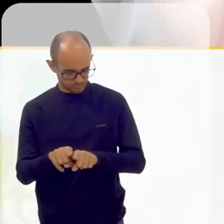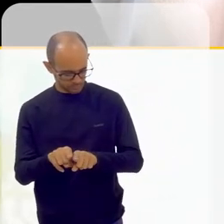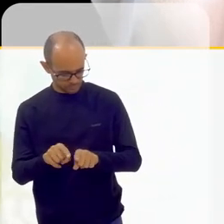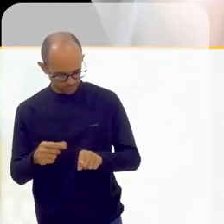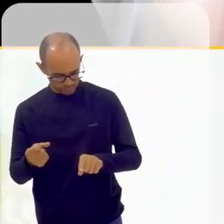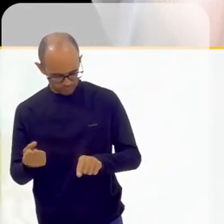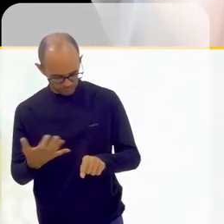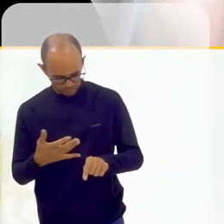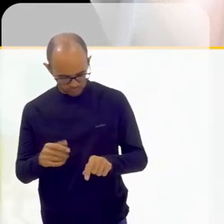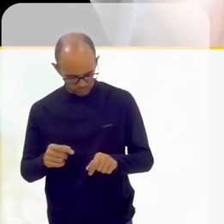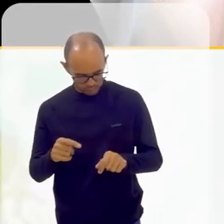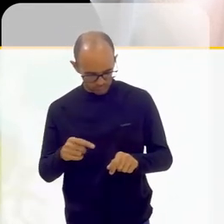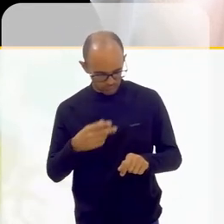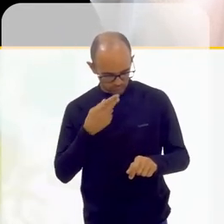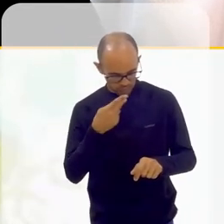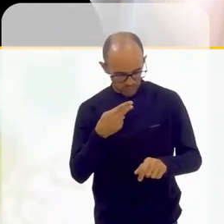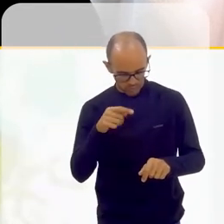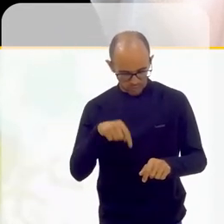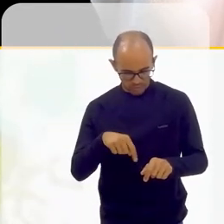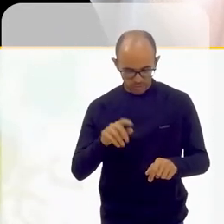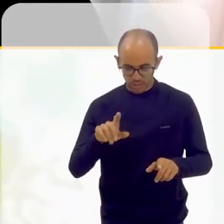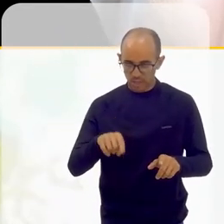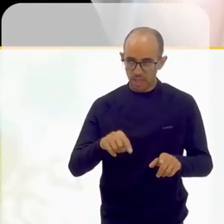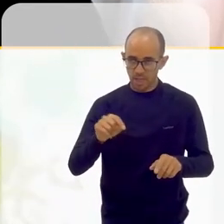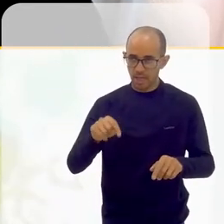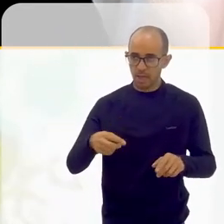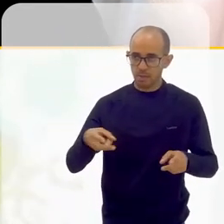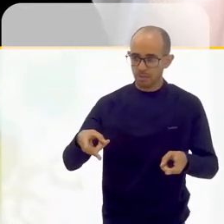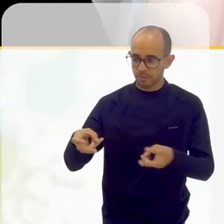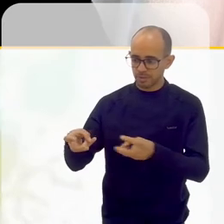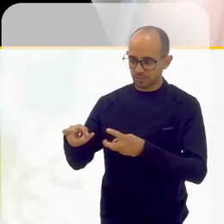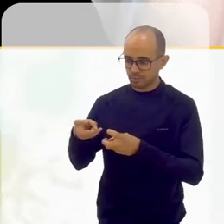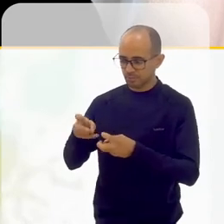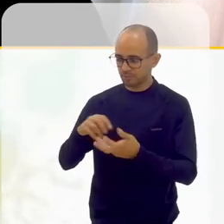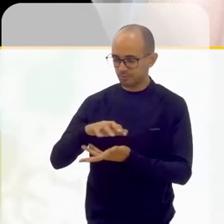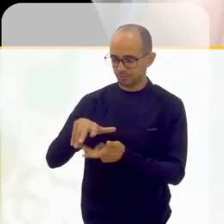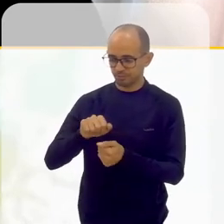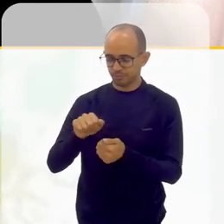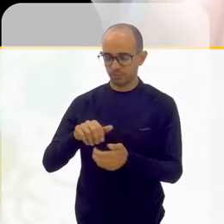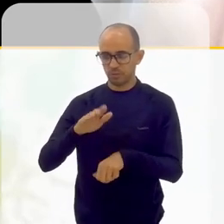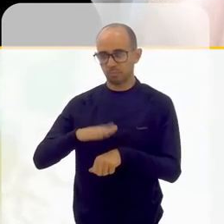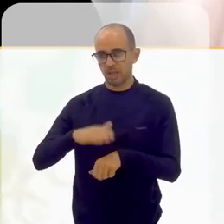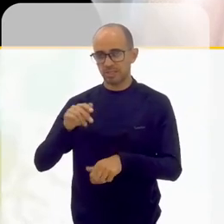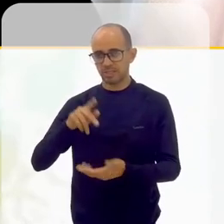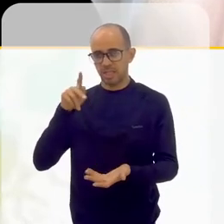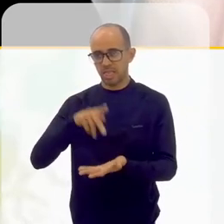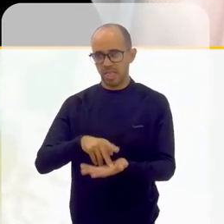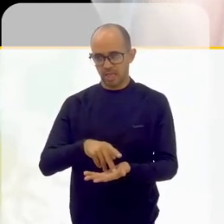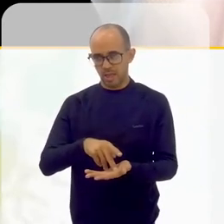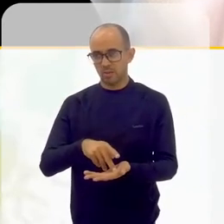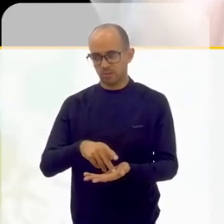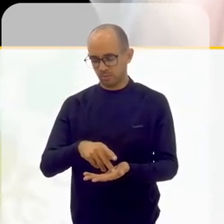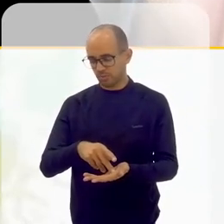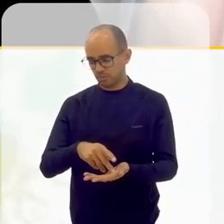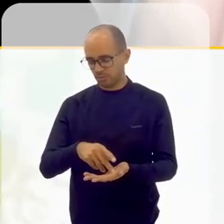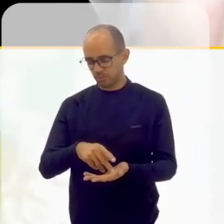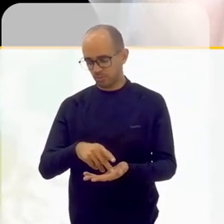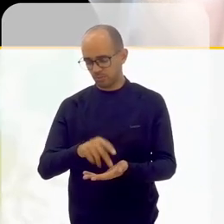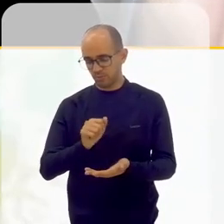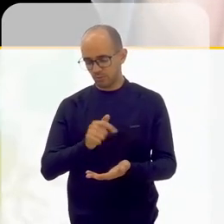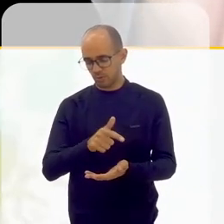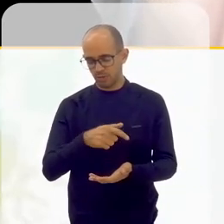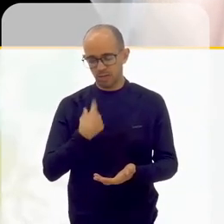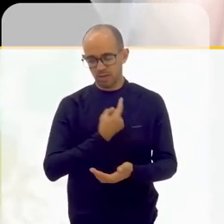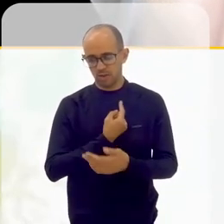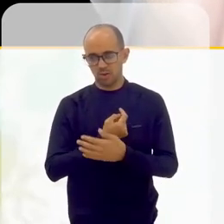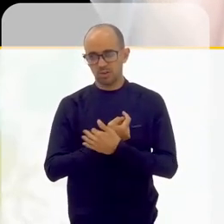gente já comentou aqui, são visões de mundo até mais realistas em alguns momentos do que a